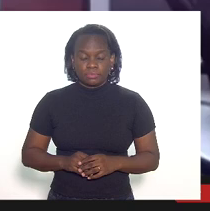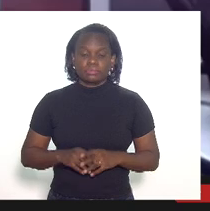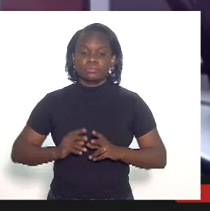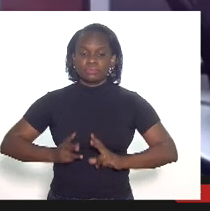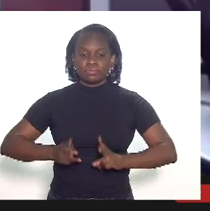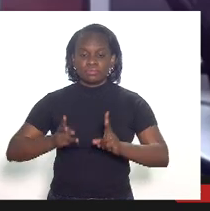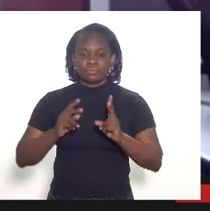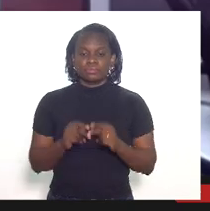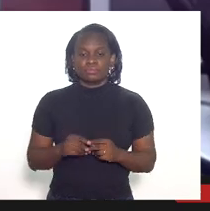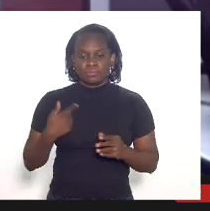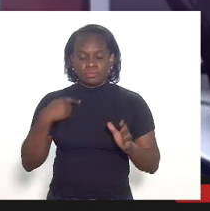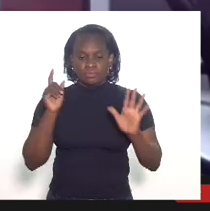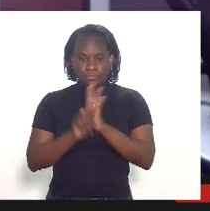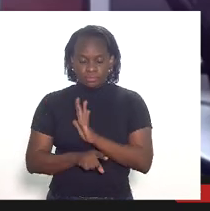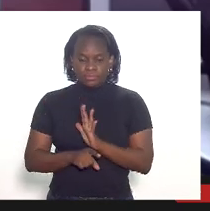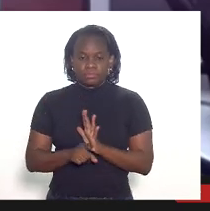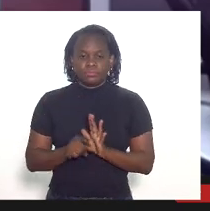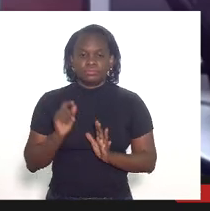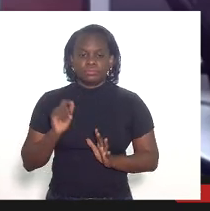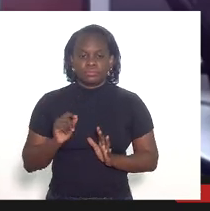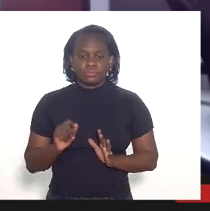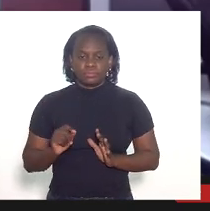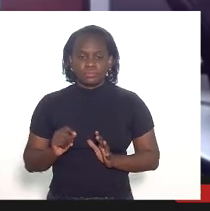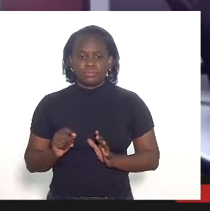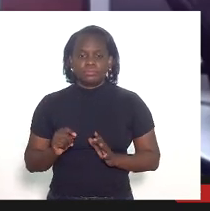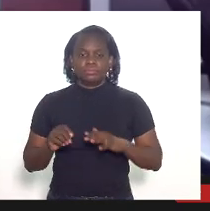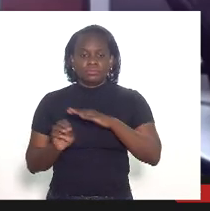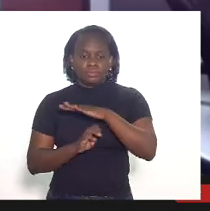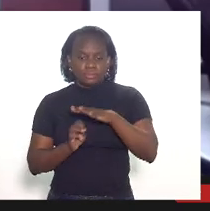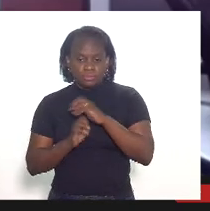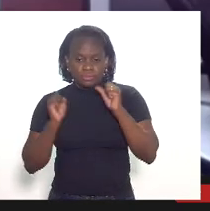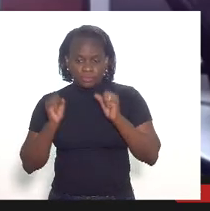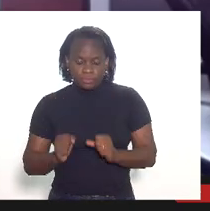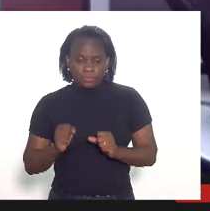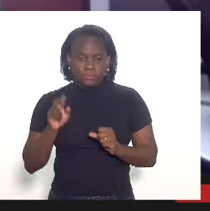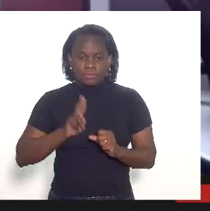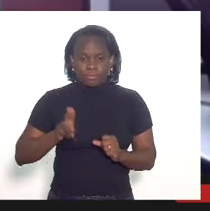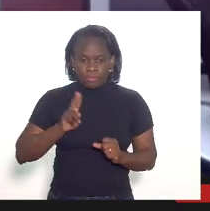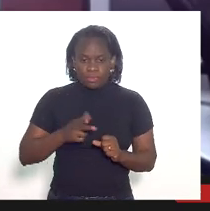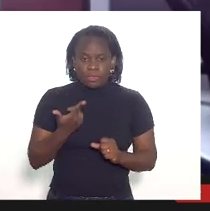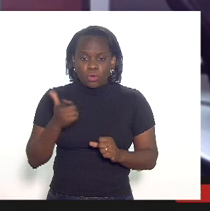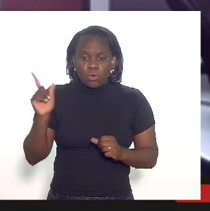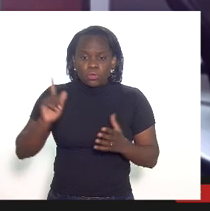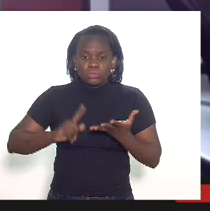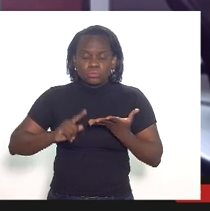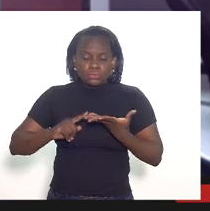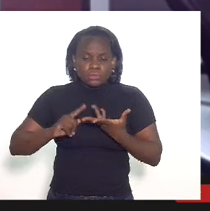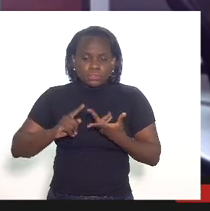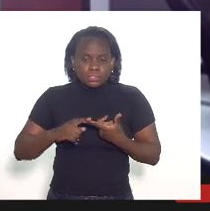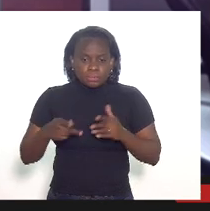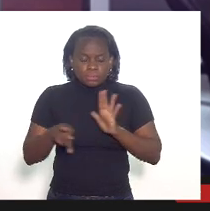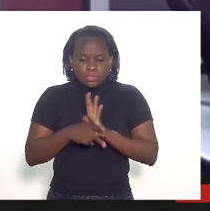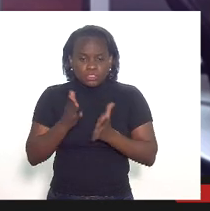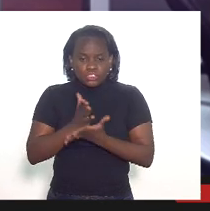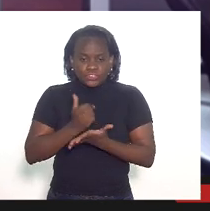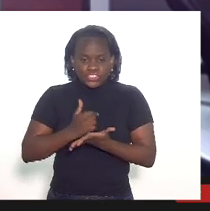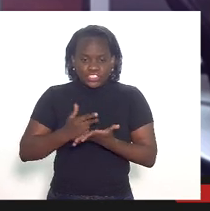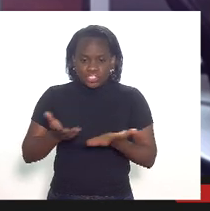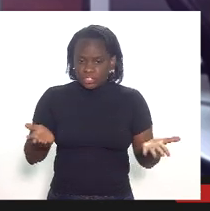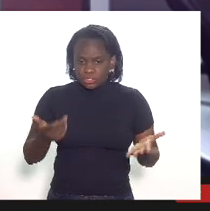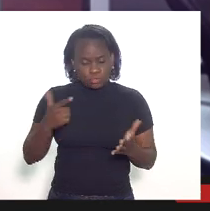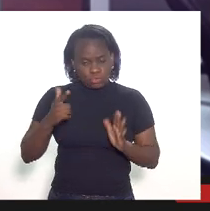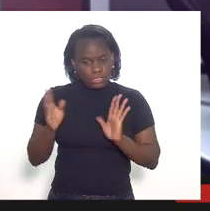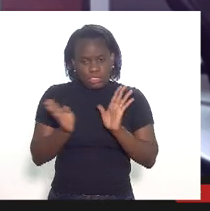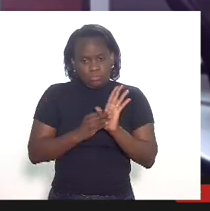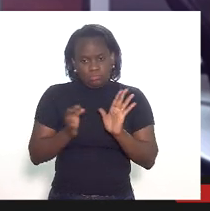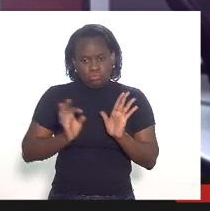continuando a minha pergunta é um concessionário pode utilizar outro critério de rateio que não previsto